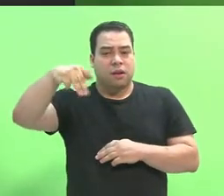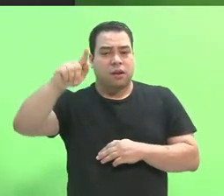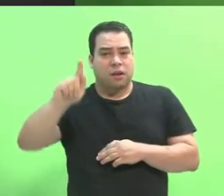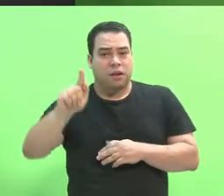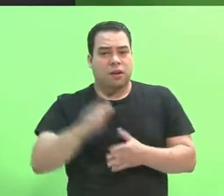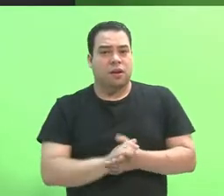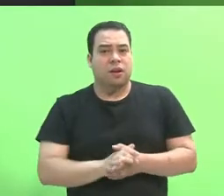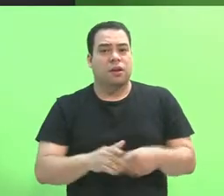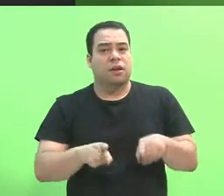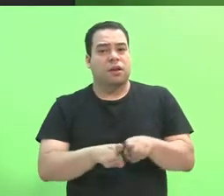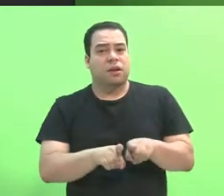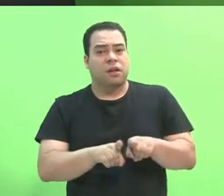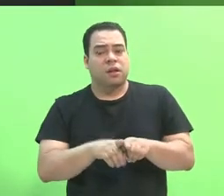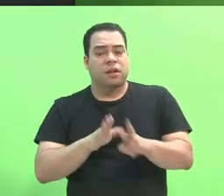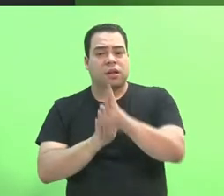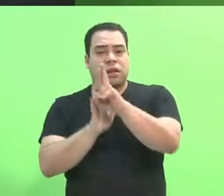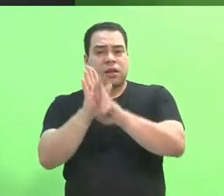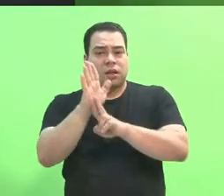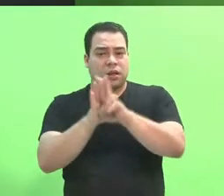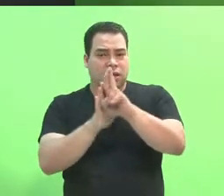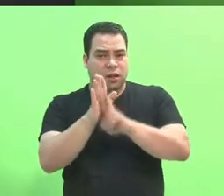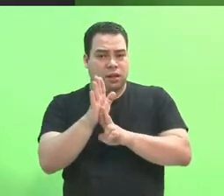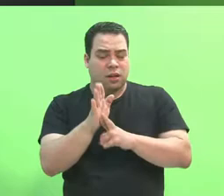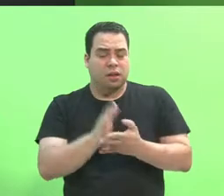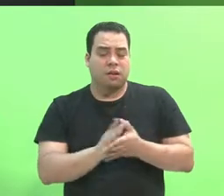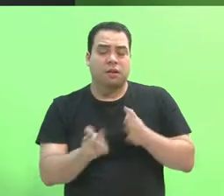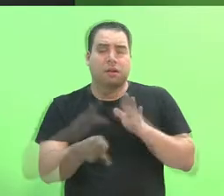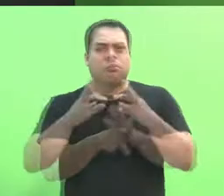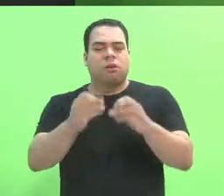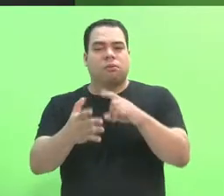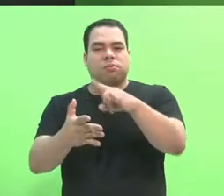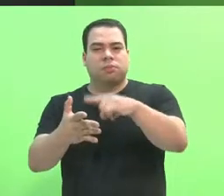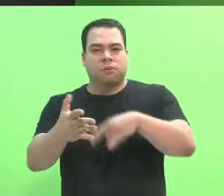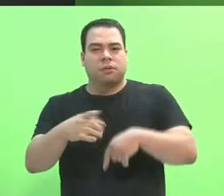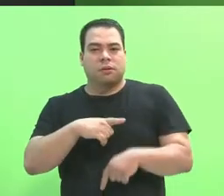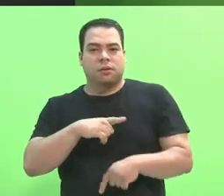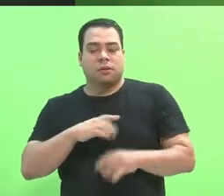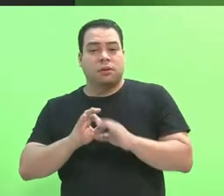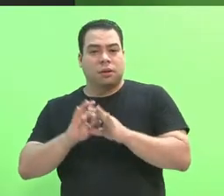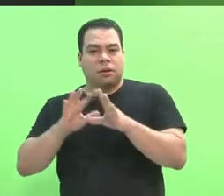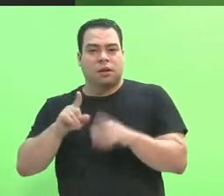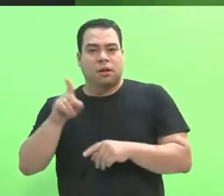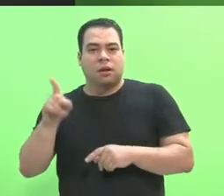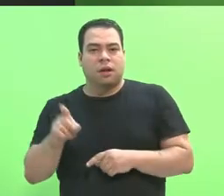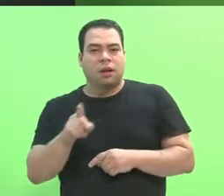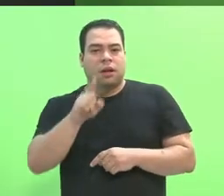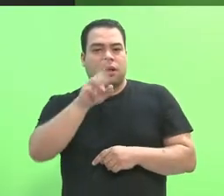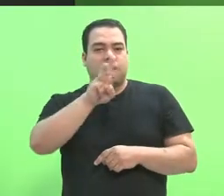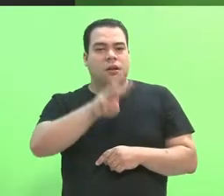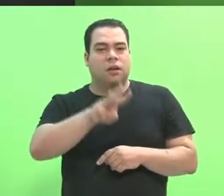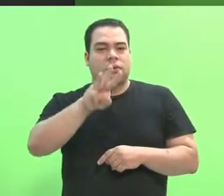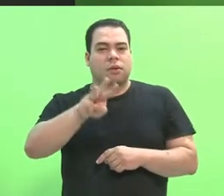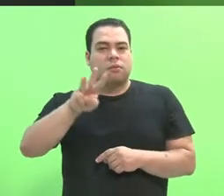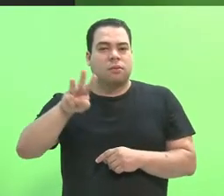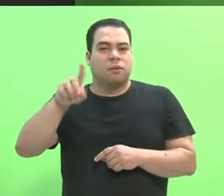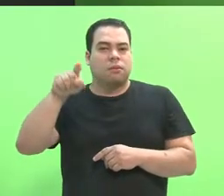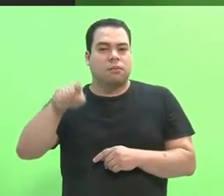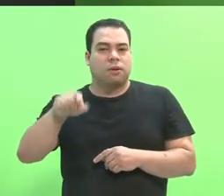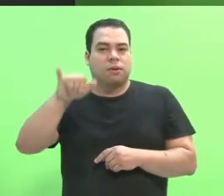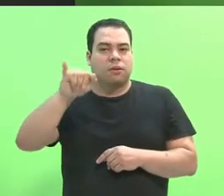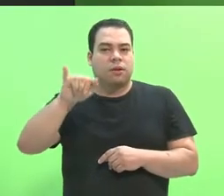Reitoria e o Regimento Interno do SCAMP. Todos estes documentos estão disponíveis no portal do